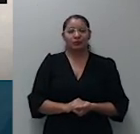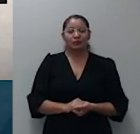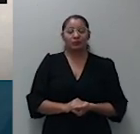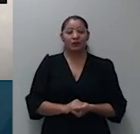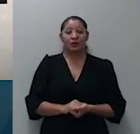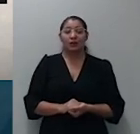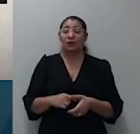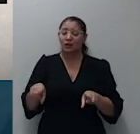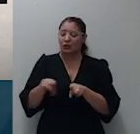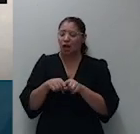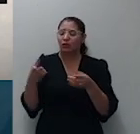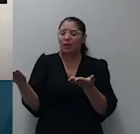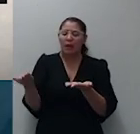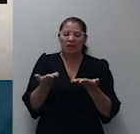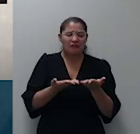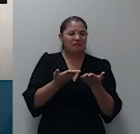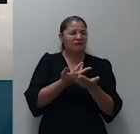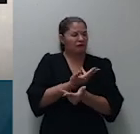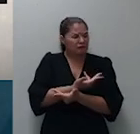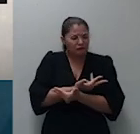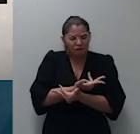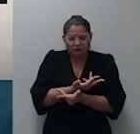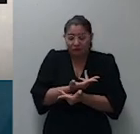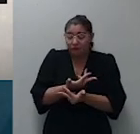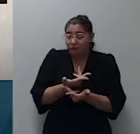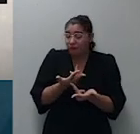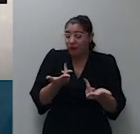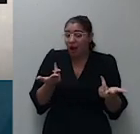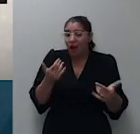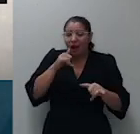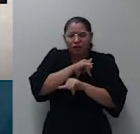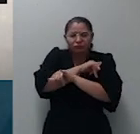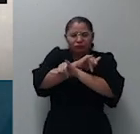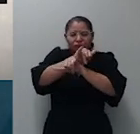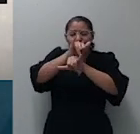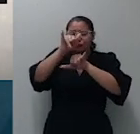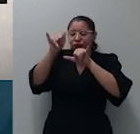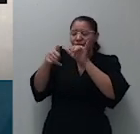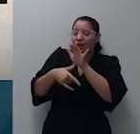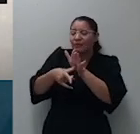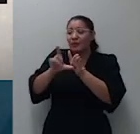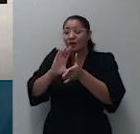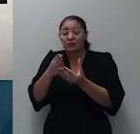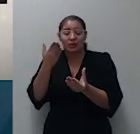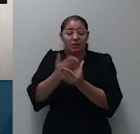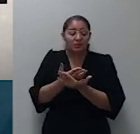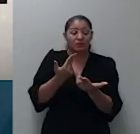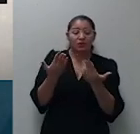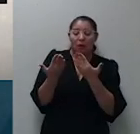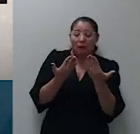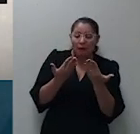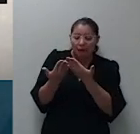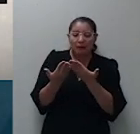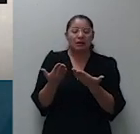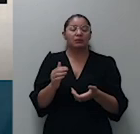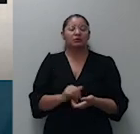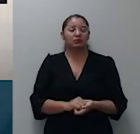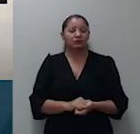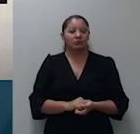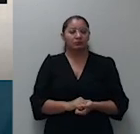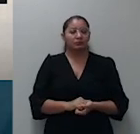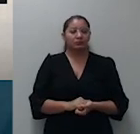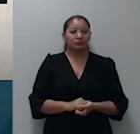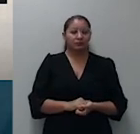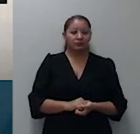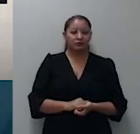precedentes, começo a citá-los a folhas nove e termino a citação dos diversos precedentes na décima